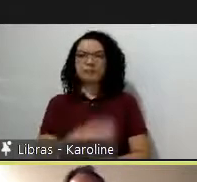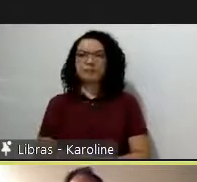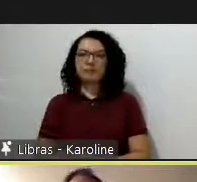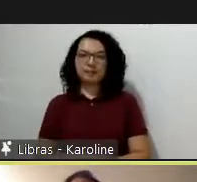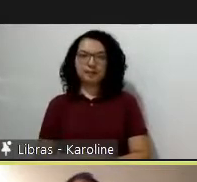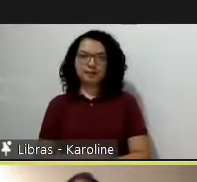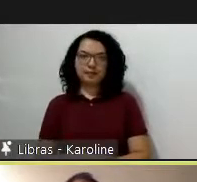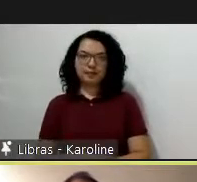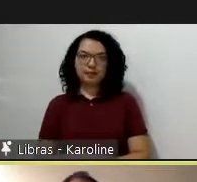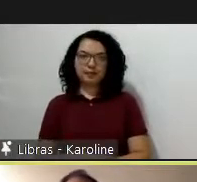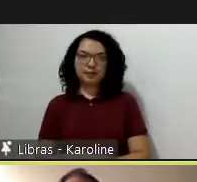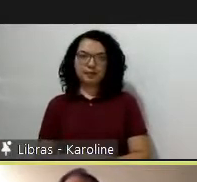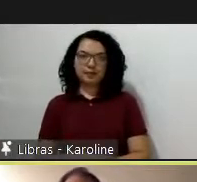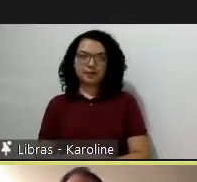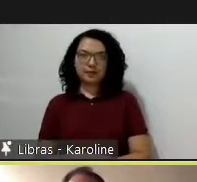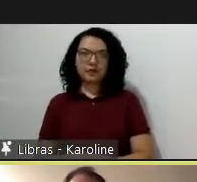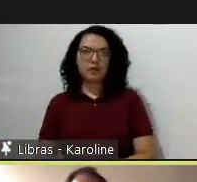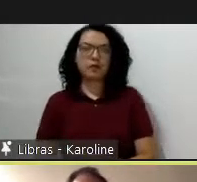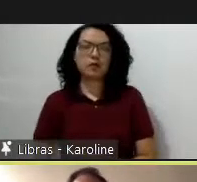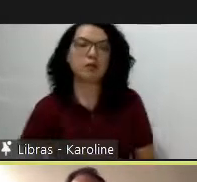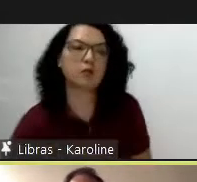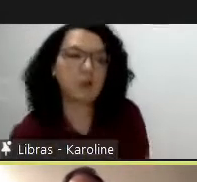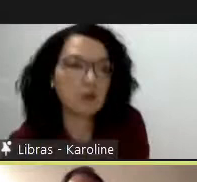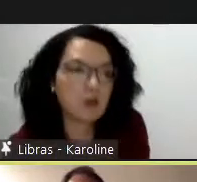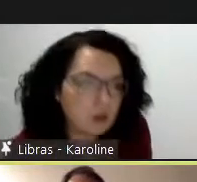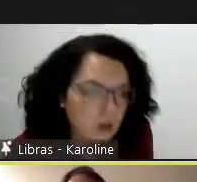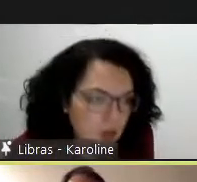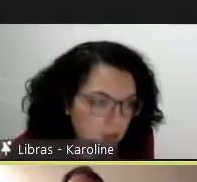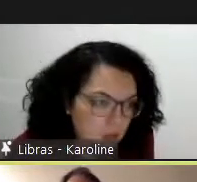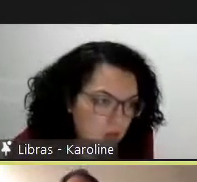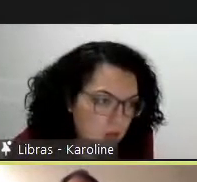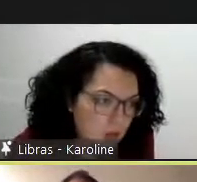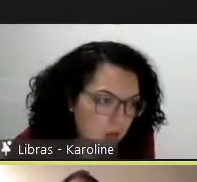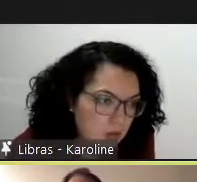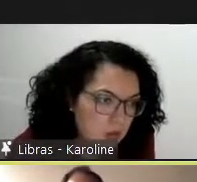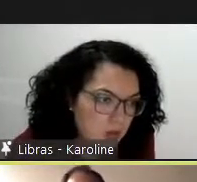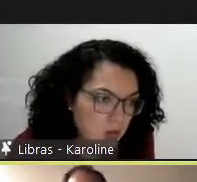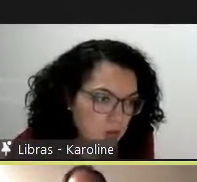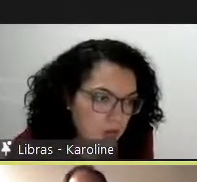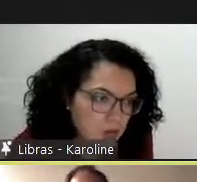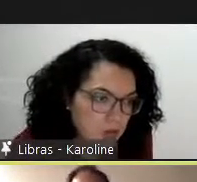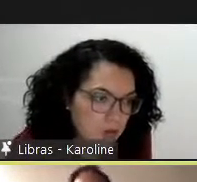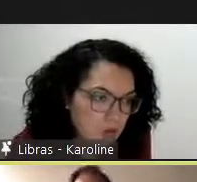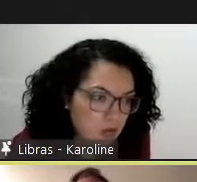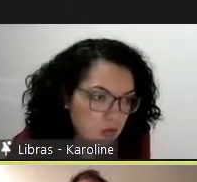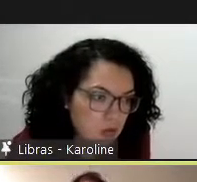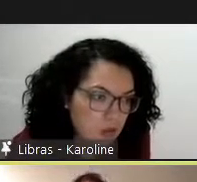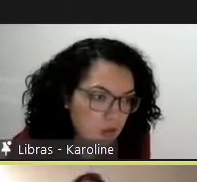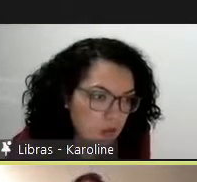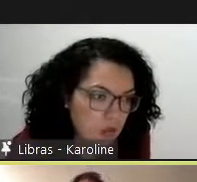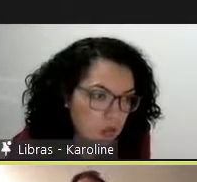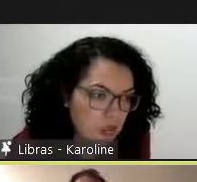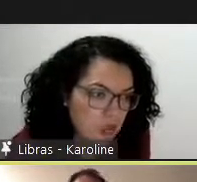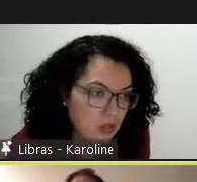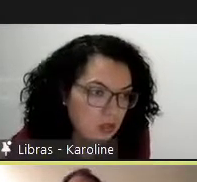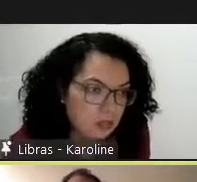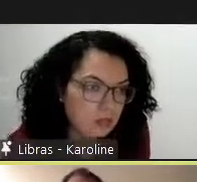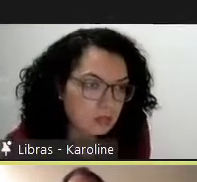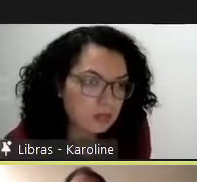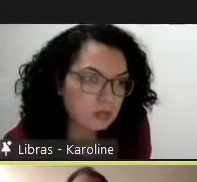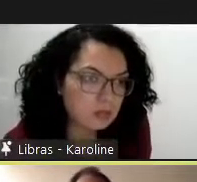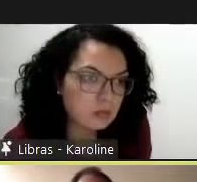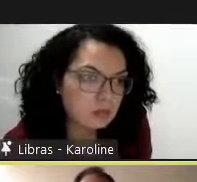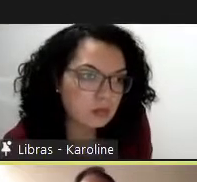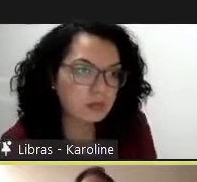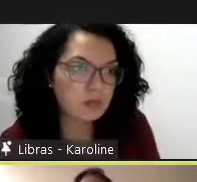Por uma parte, a construção de uma memória visual, ou atlas visual, como ferramentas de projeto, baseada em um montagem